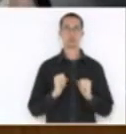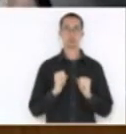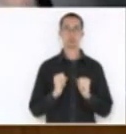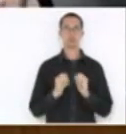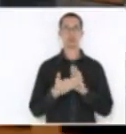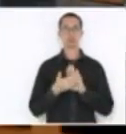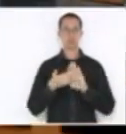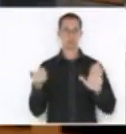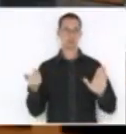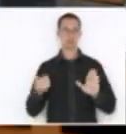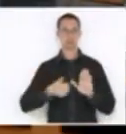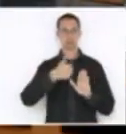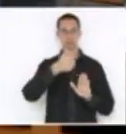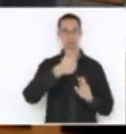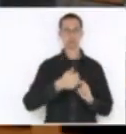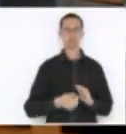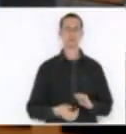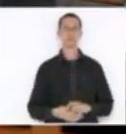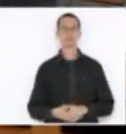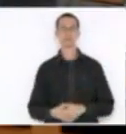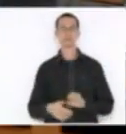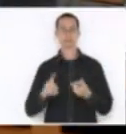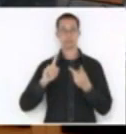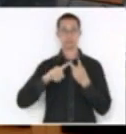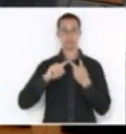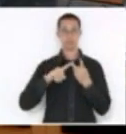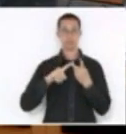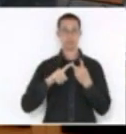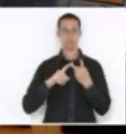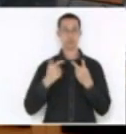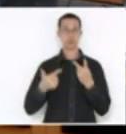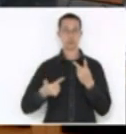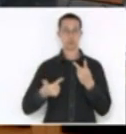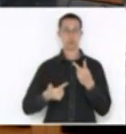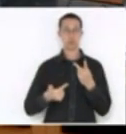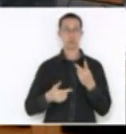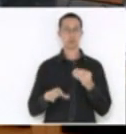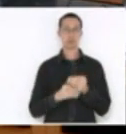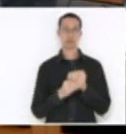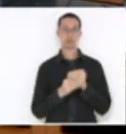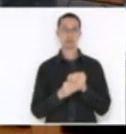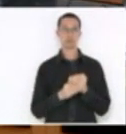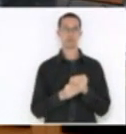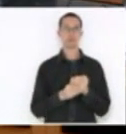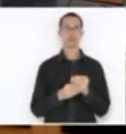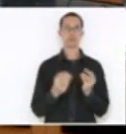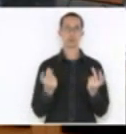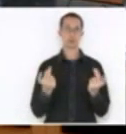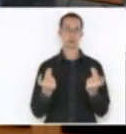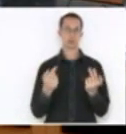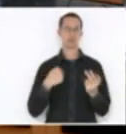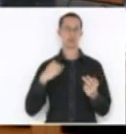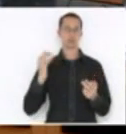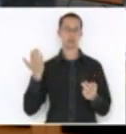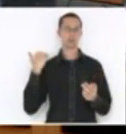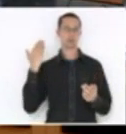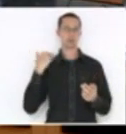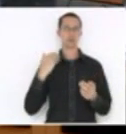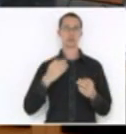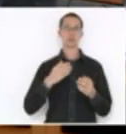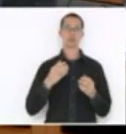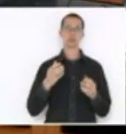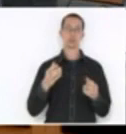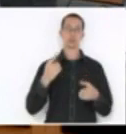Obrigado, deputado. A segunda emenda, idêntica à emenda que eu já fiz na Comissão de Finanças, que foi rejeitada, que é o tema